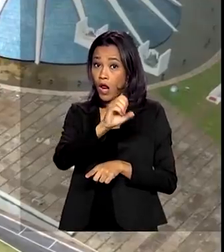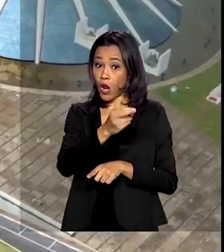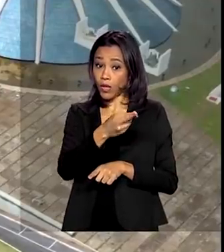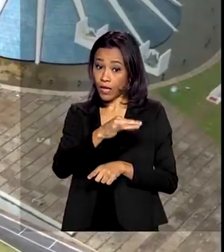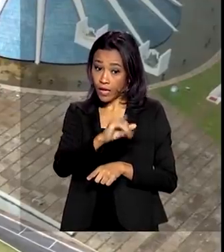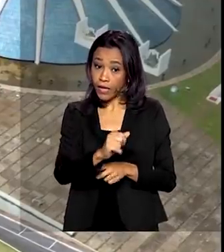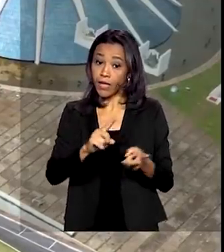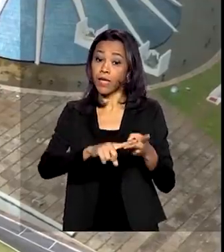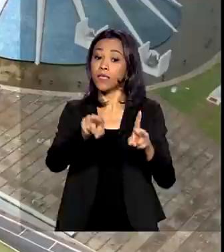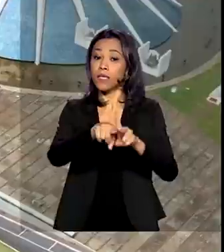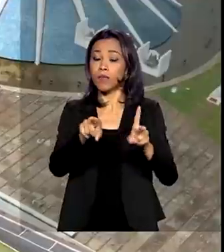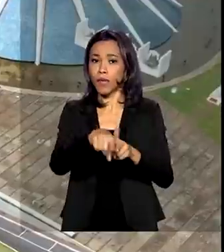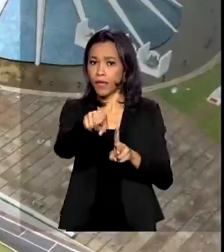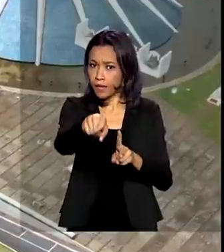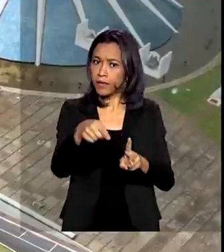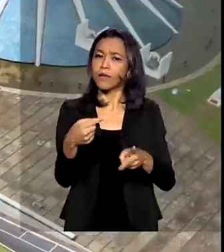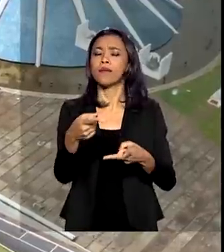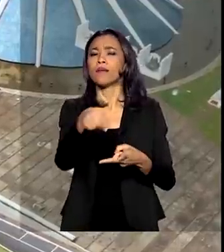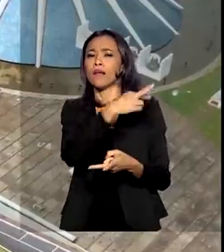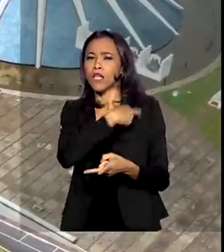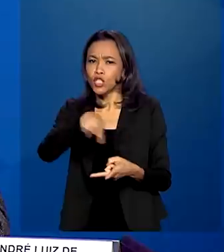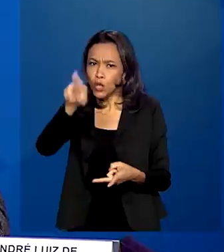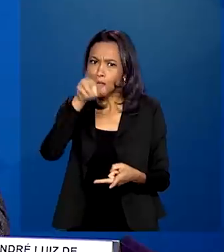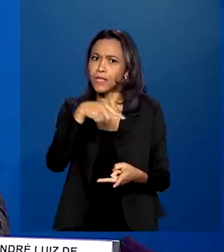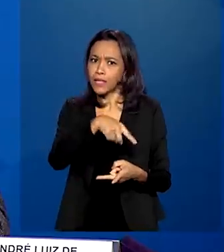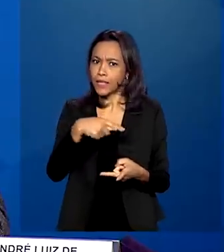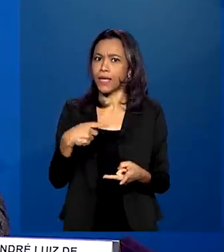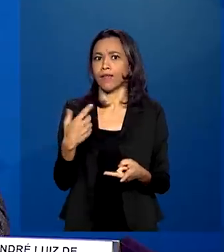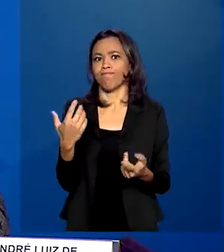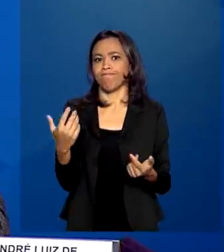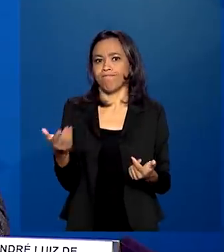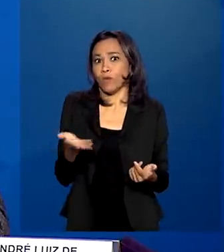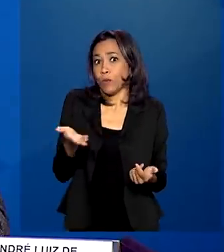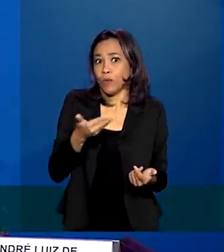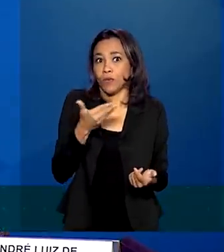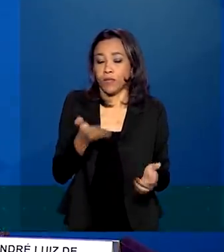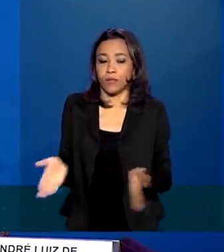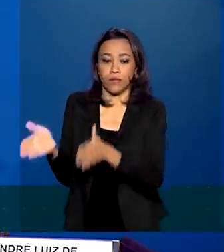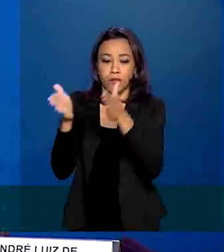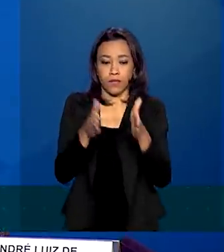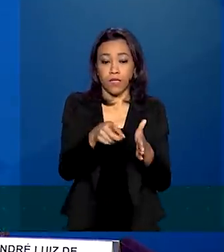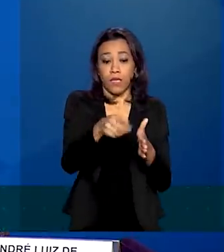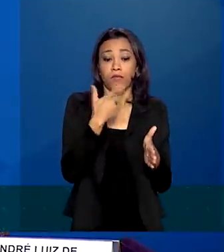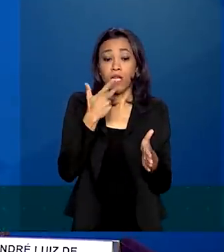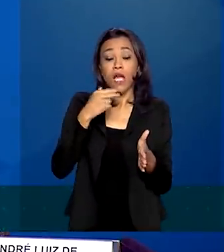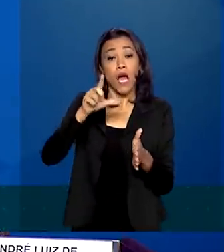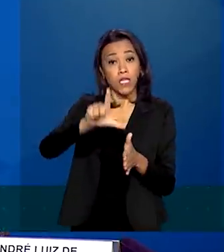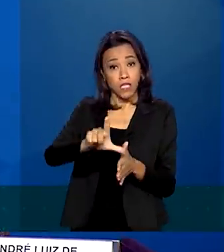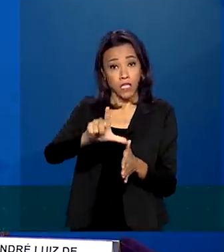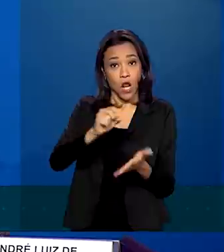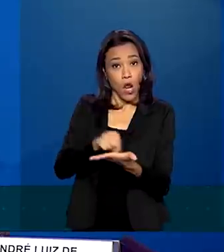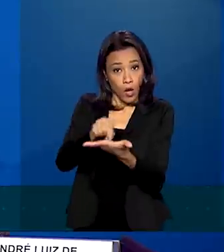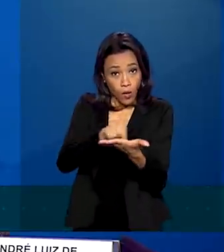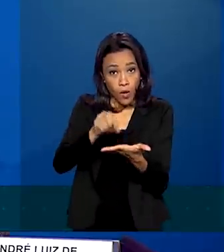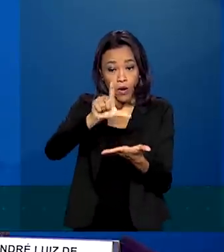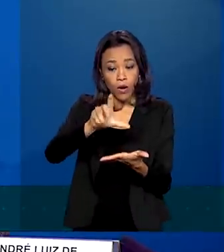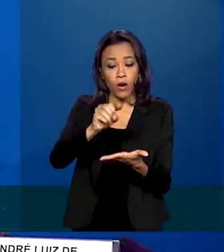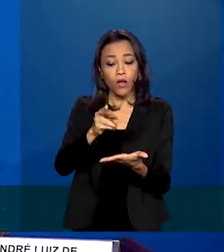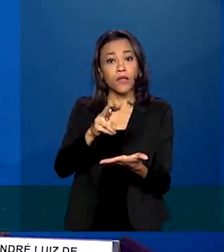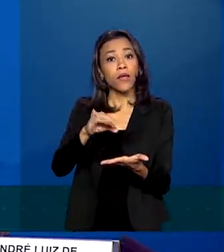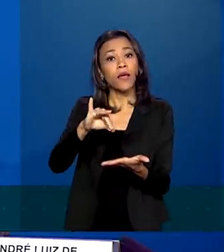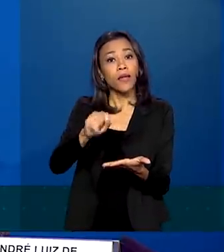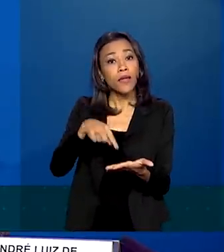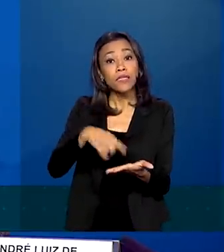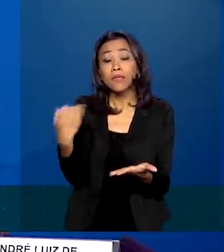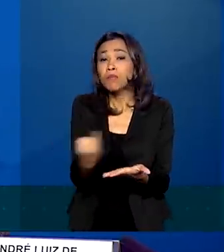religiosas entre os serviços essenciais. As lotéricas são imprescindíveis para a população, especial aquela de baixa